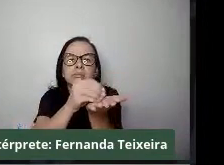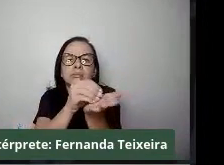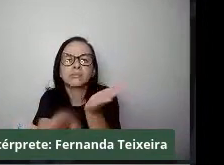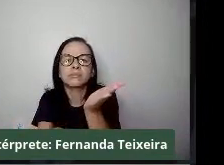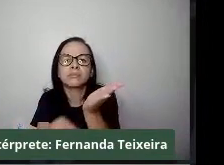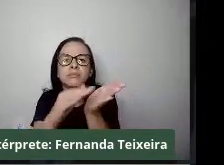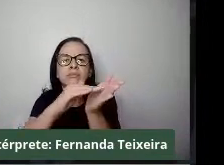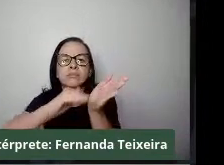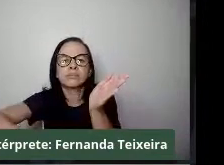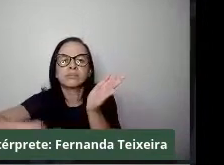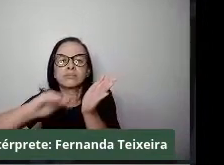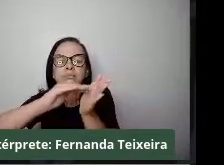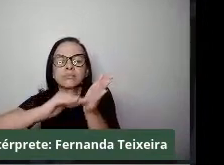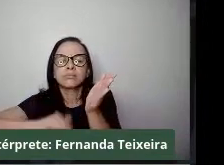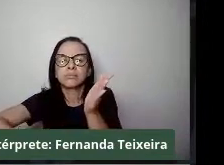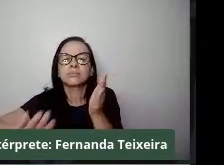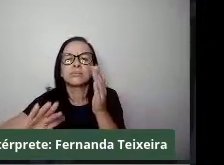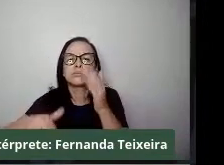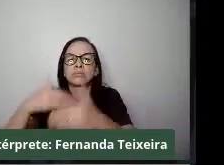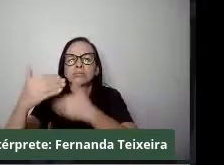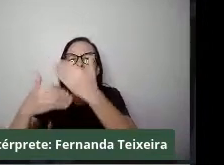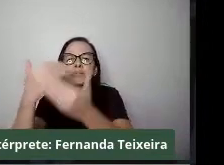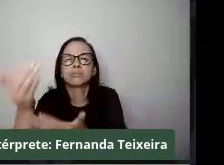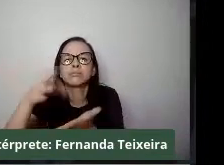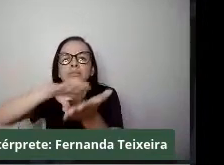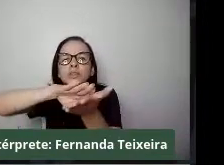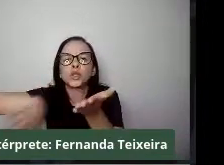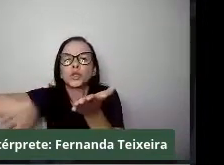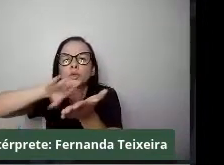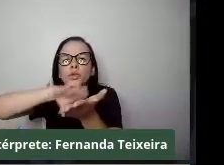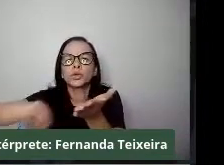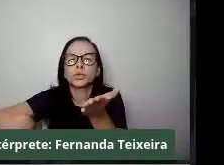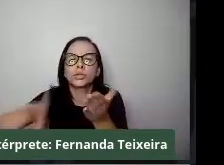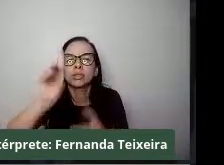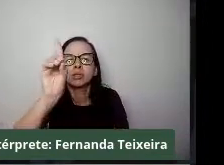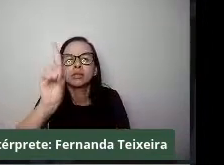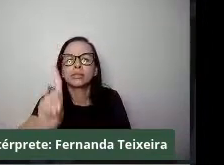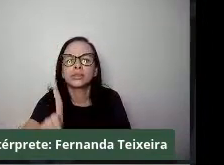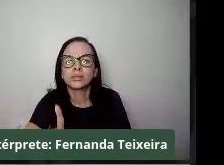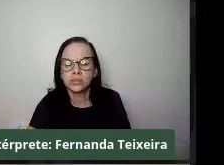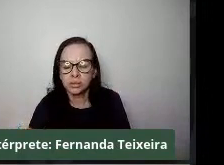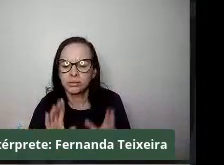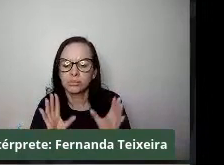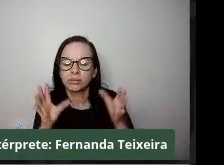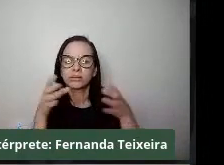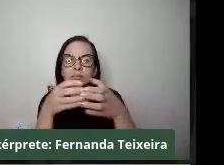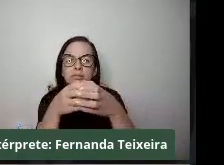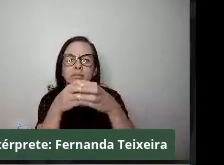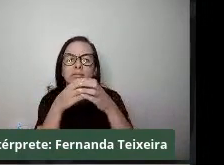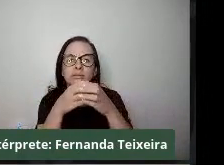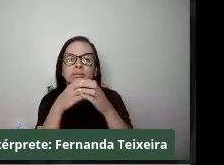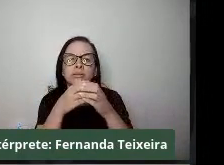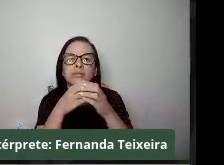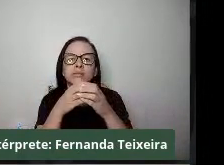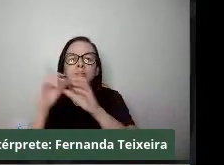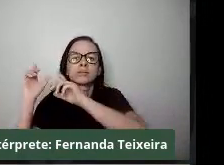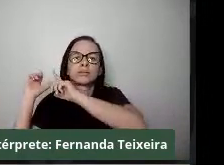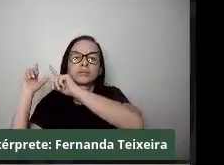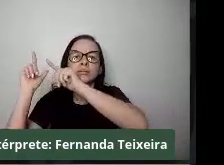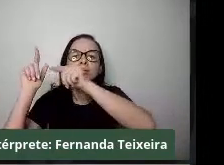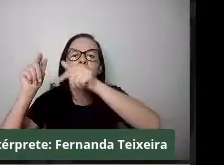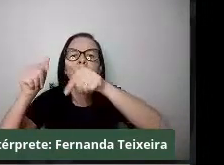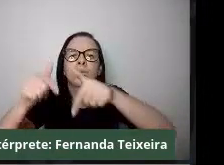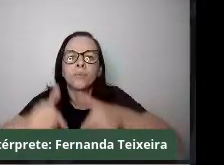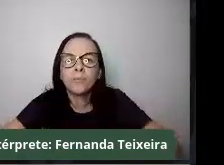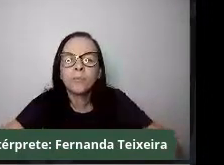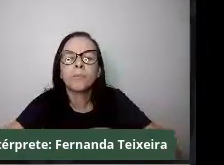retirada de direito das comunidades tradicionais, das comunidades tradicionais, avançando na ampliação